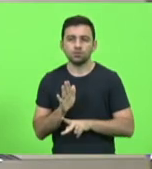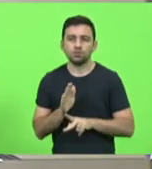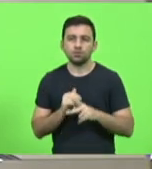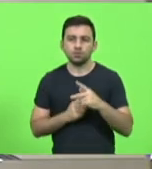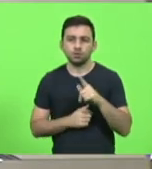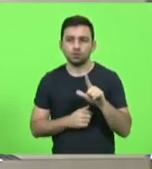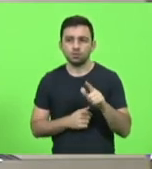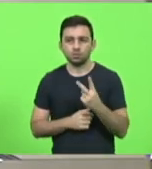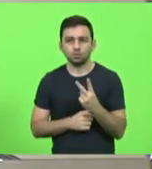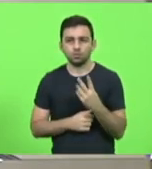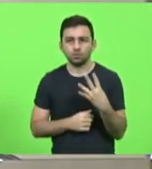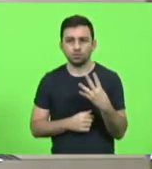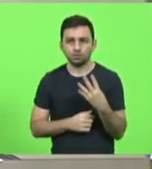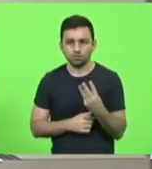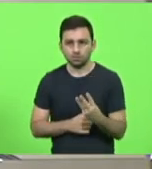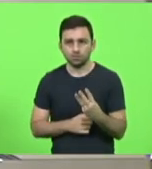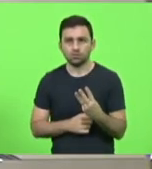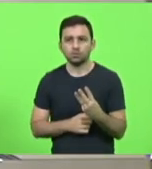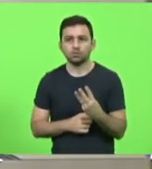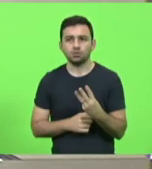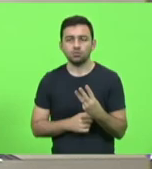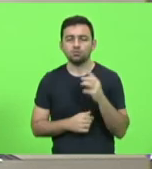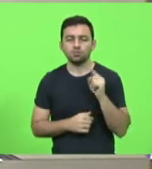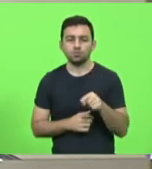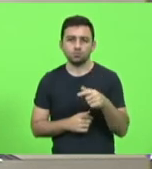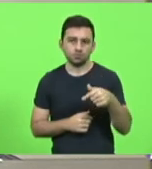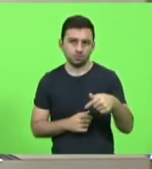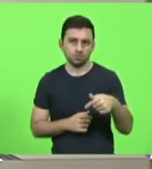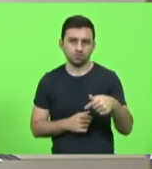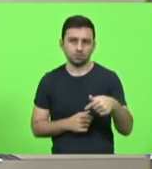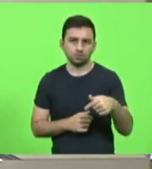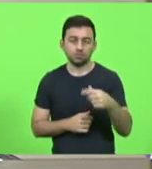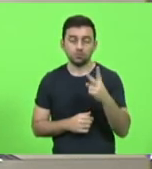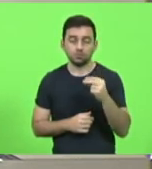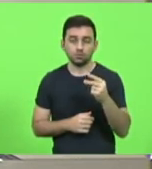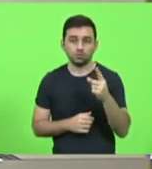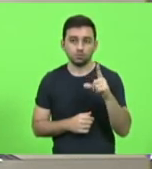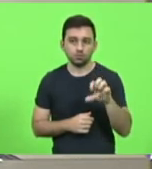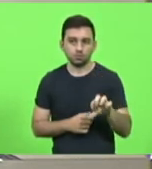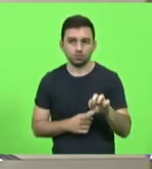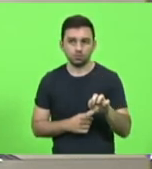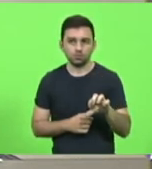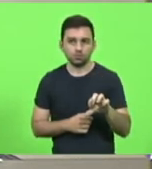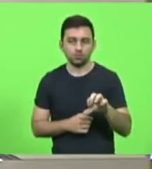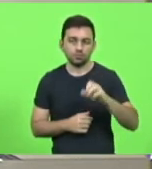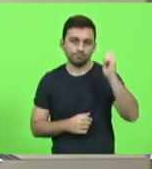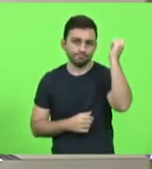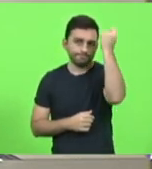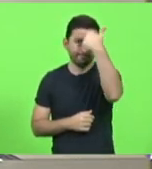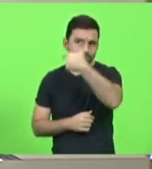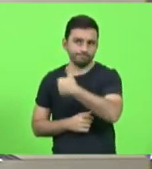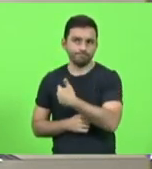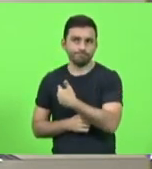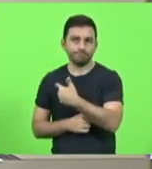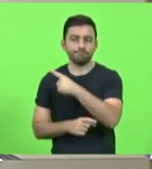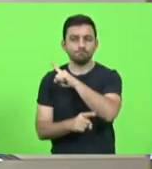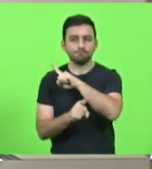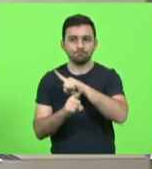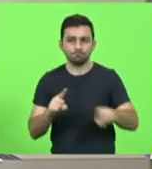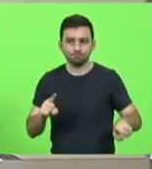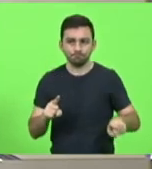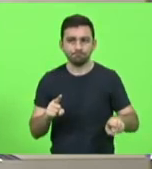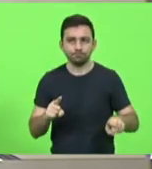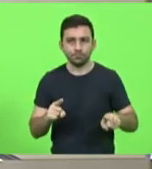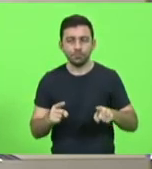243.7, 2019. deputado Altair Silva, proíbe a cobrança de